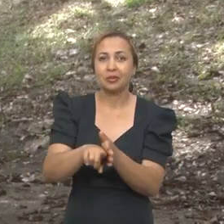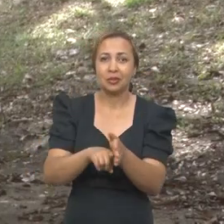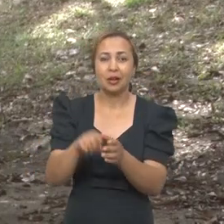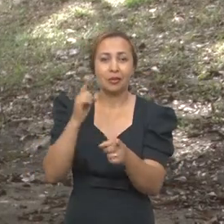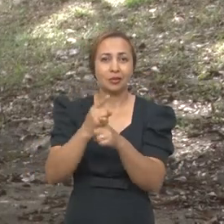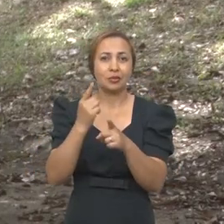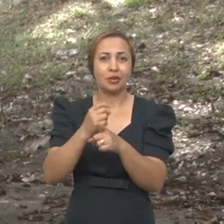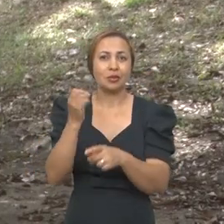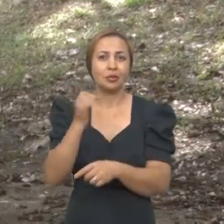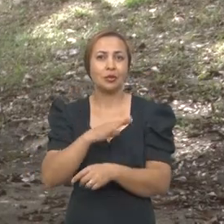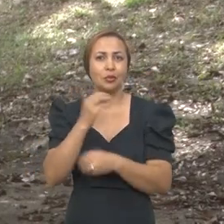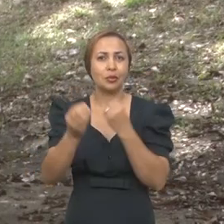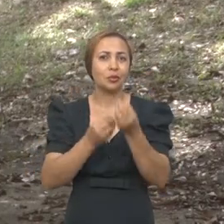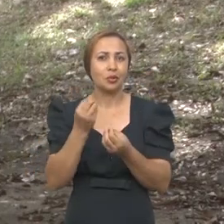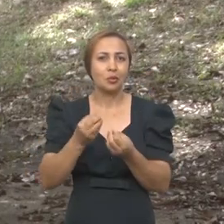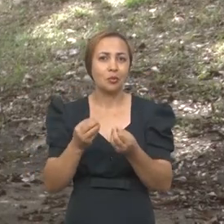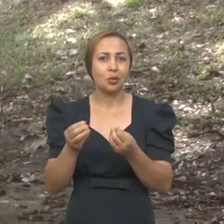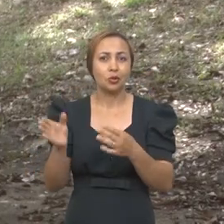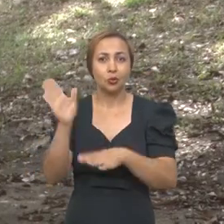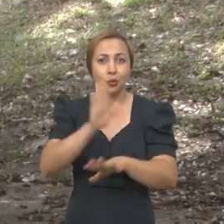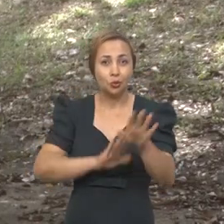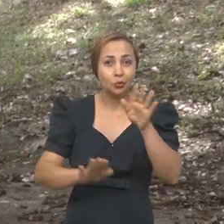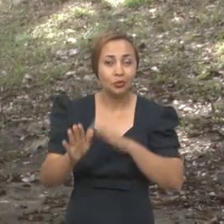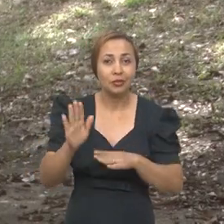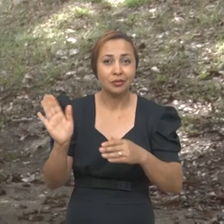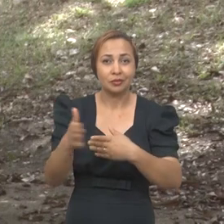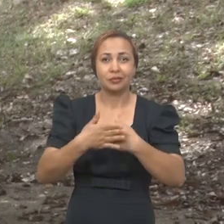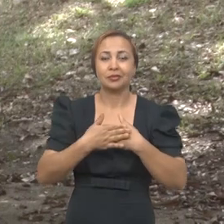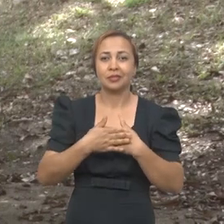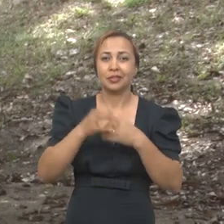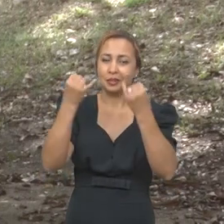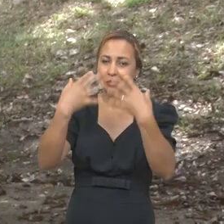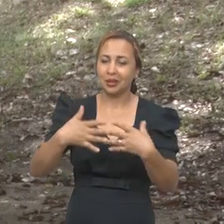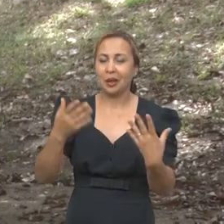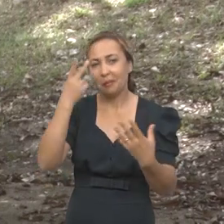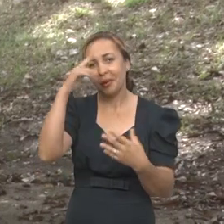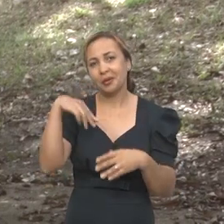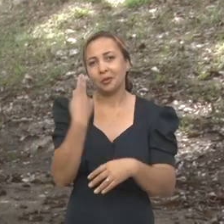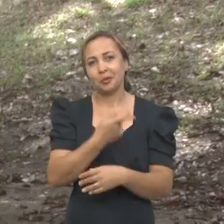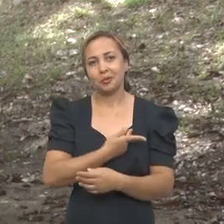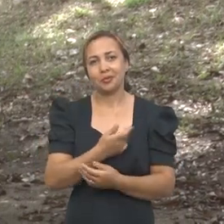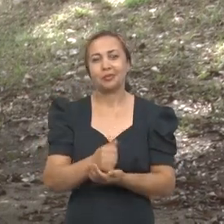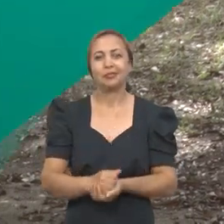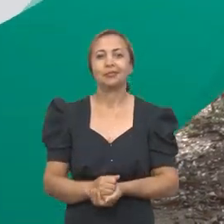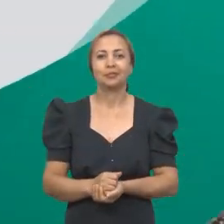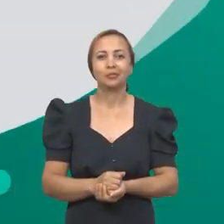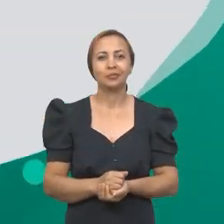Sejipe descobriram novas formas de defesa e explicam quais são elas para a gente.